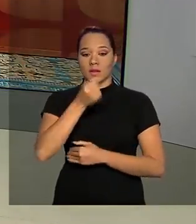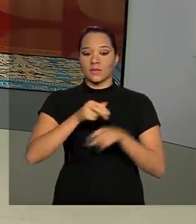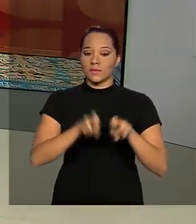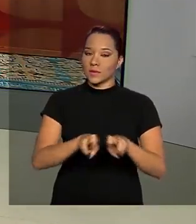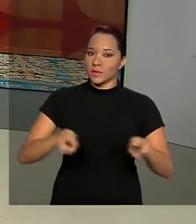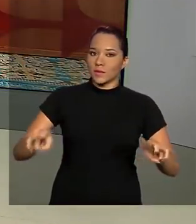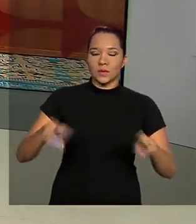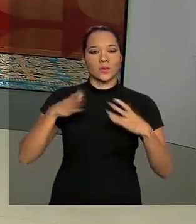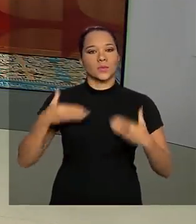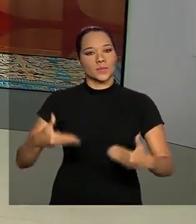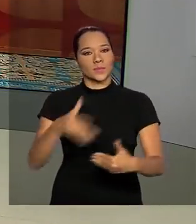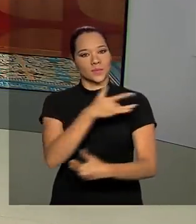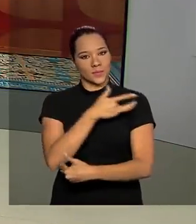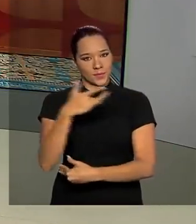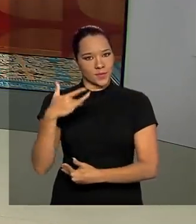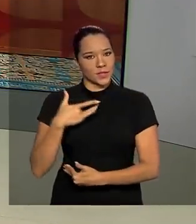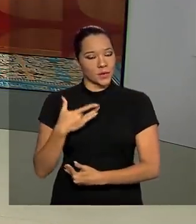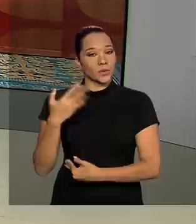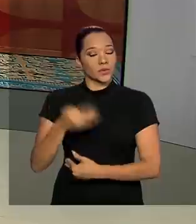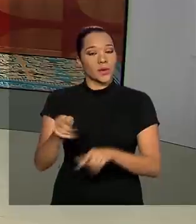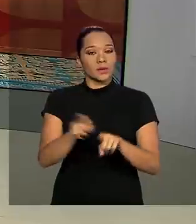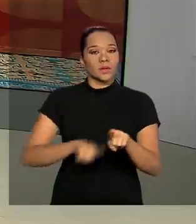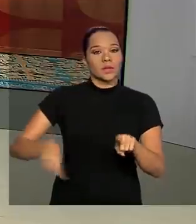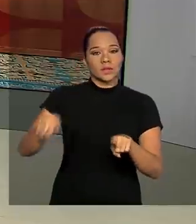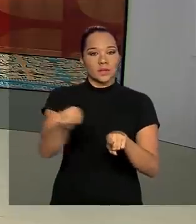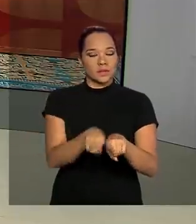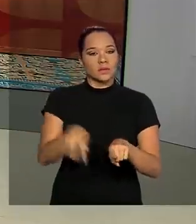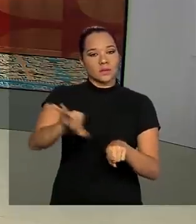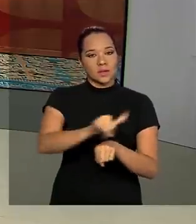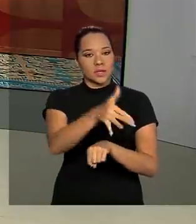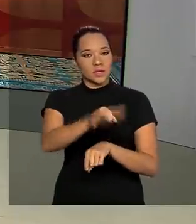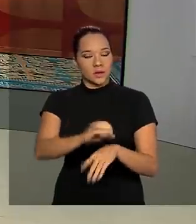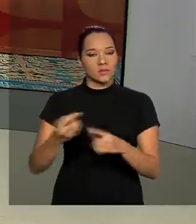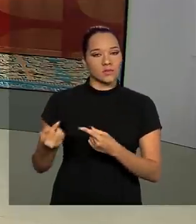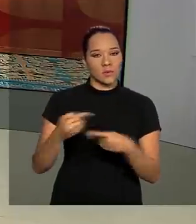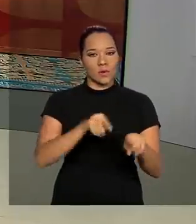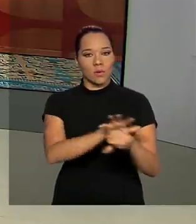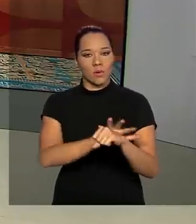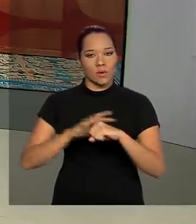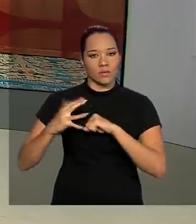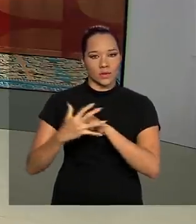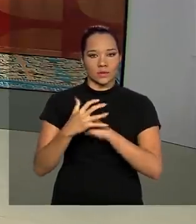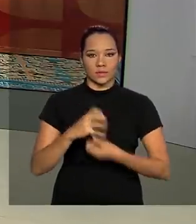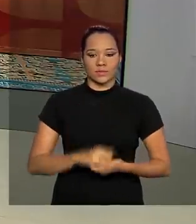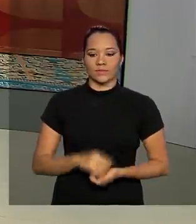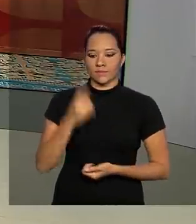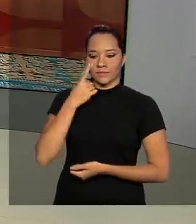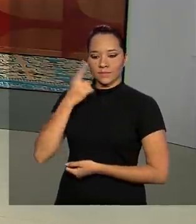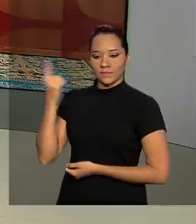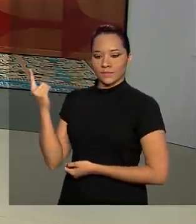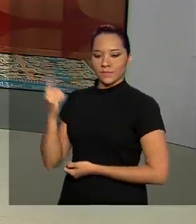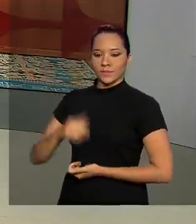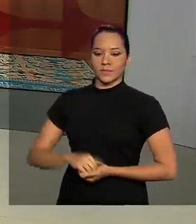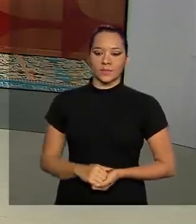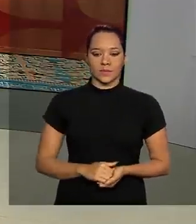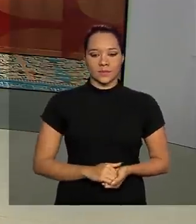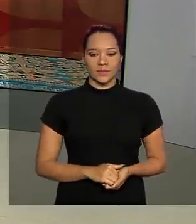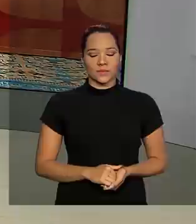coletiva do Ministério da Saúde para a atualização das ações de combate ao novo coronavírus. Acompanhe.